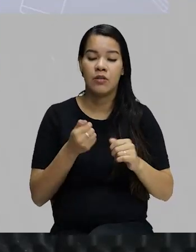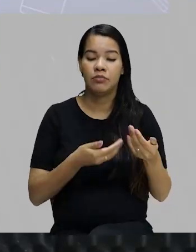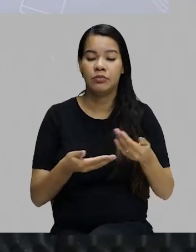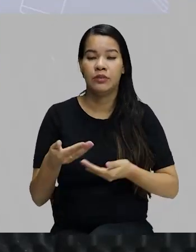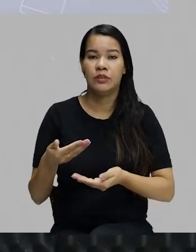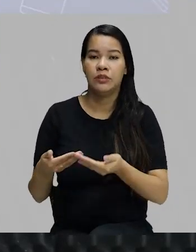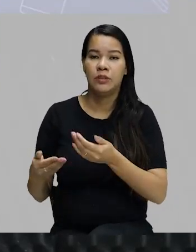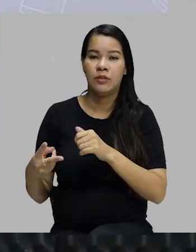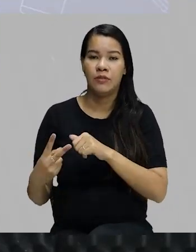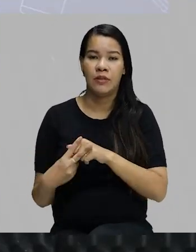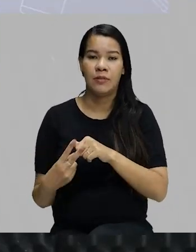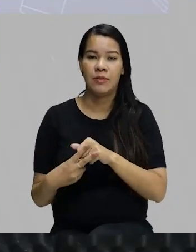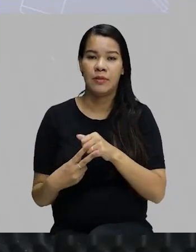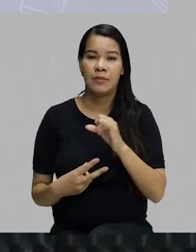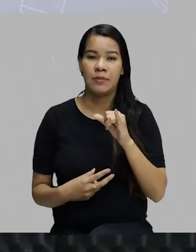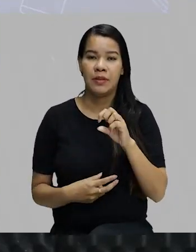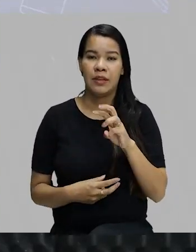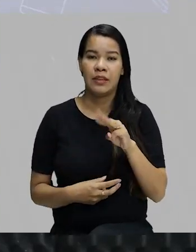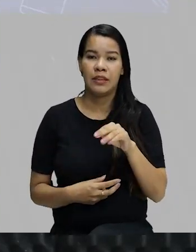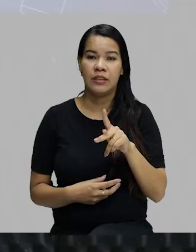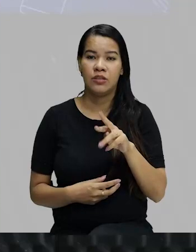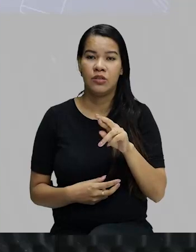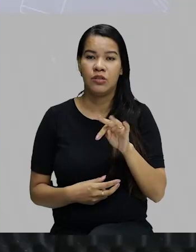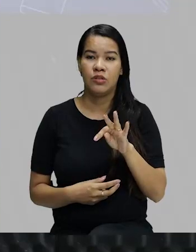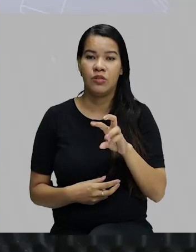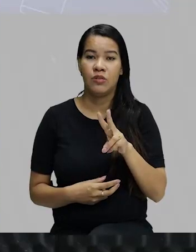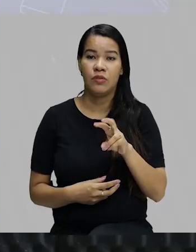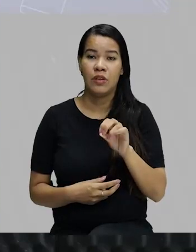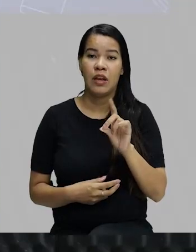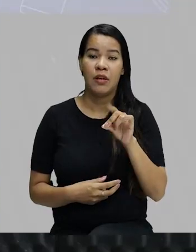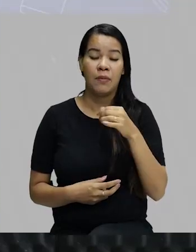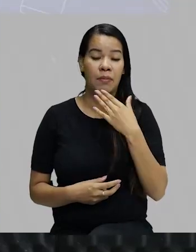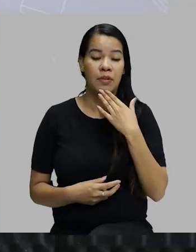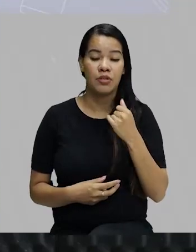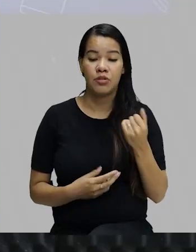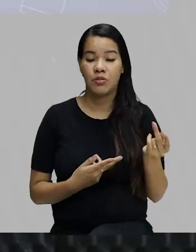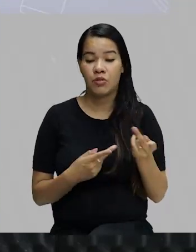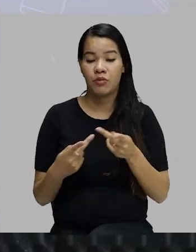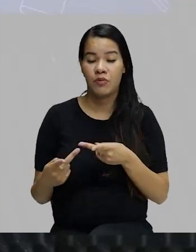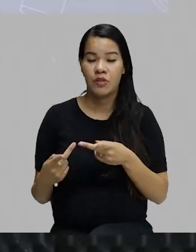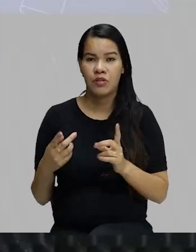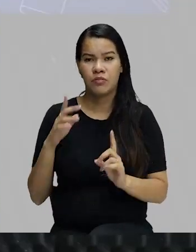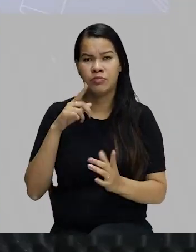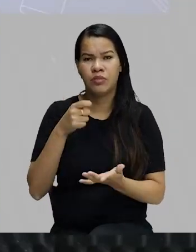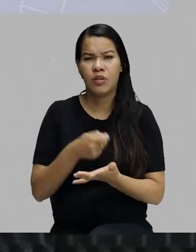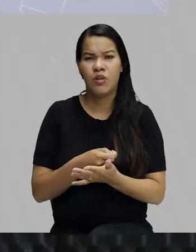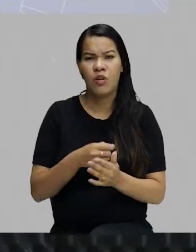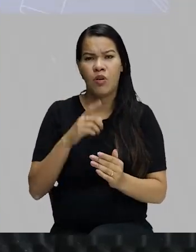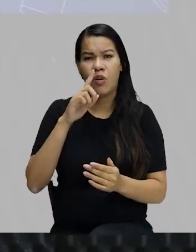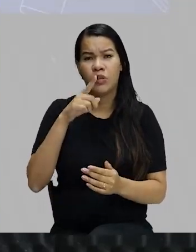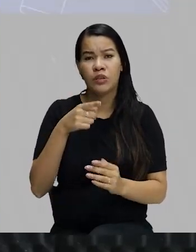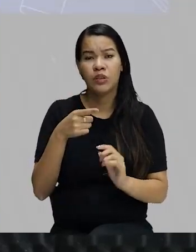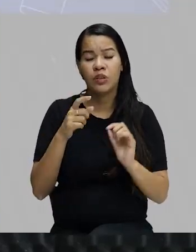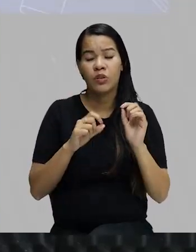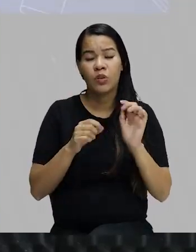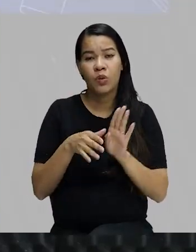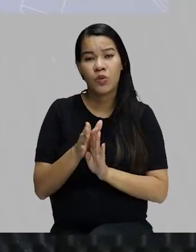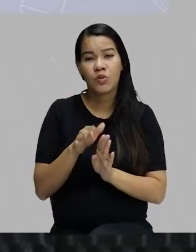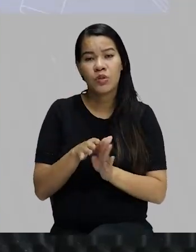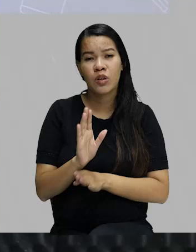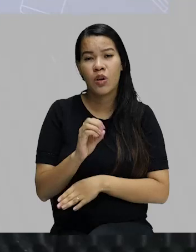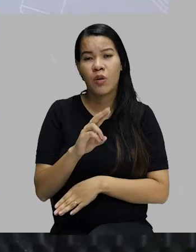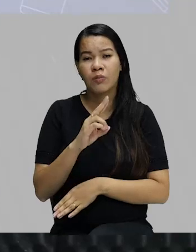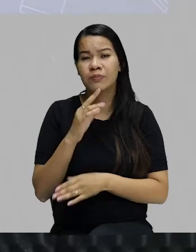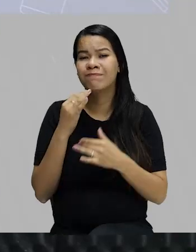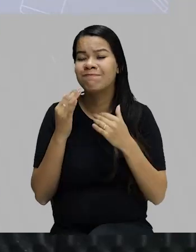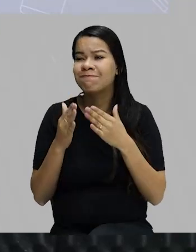imperativo, como eu falei para vocês, é um pedido, convite, exortação, ordem, comando, conselho ou súplica.